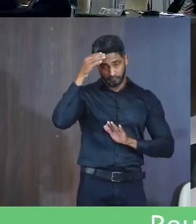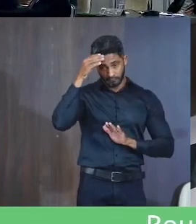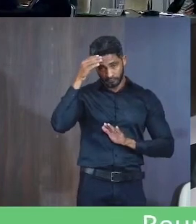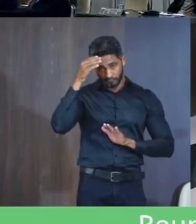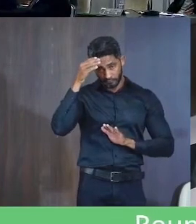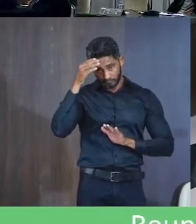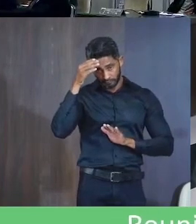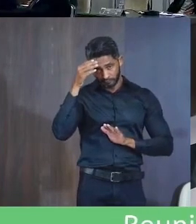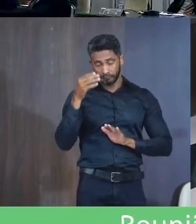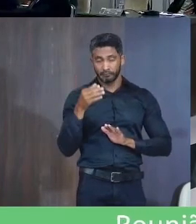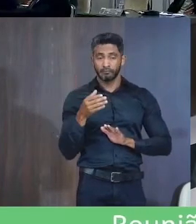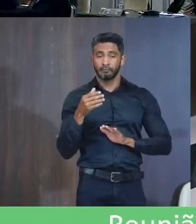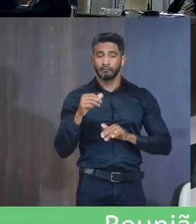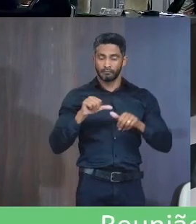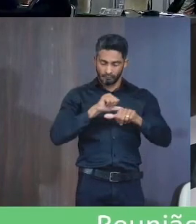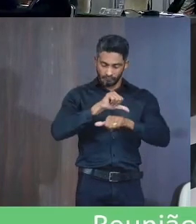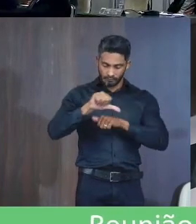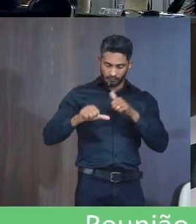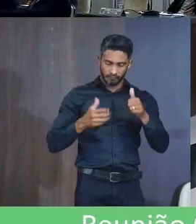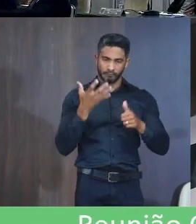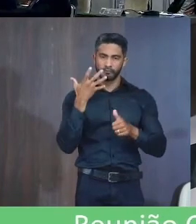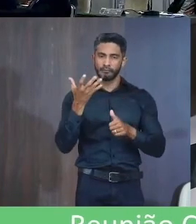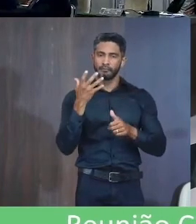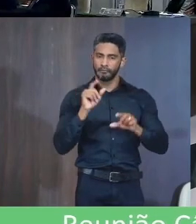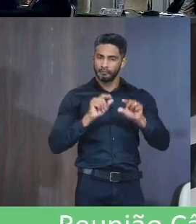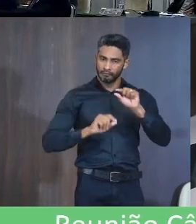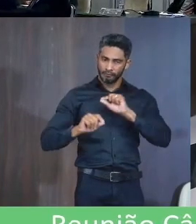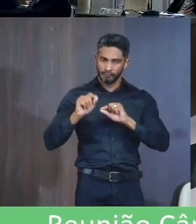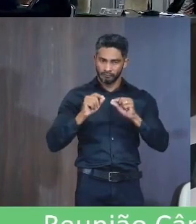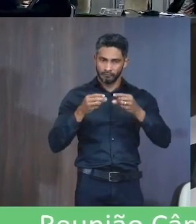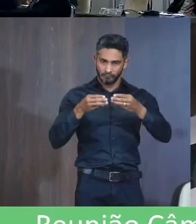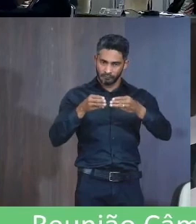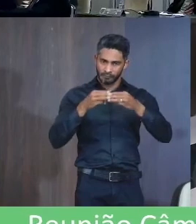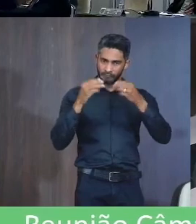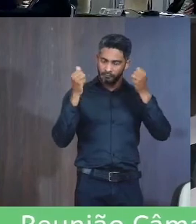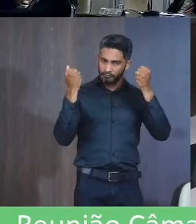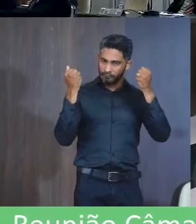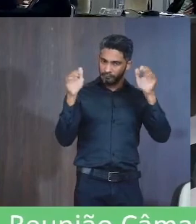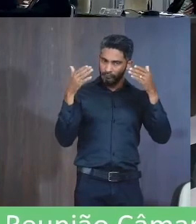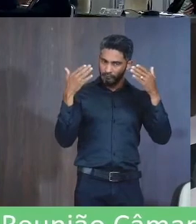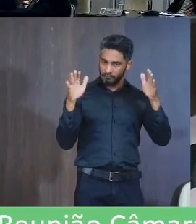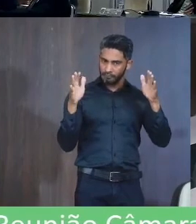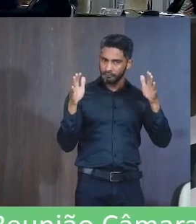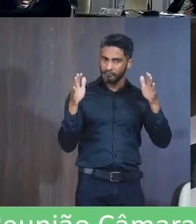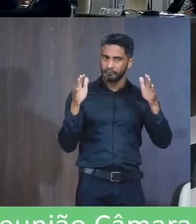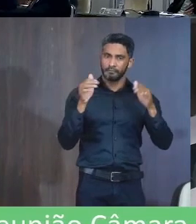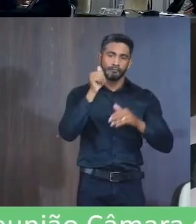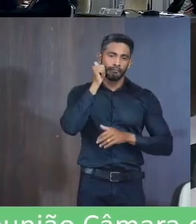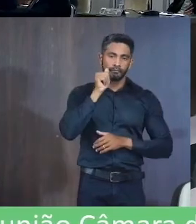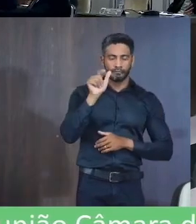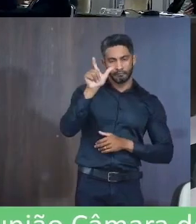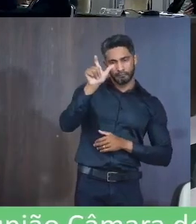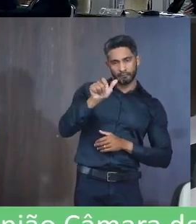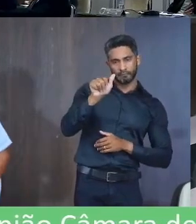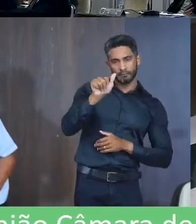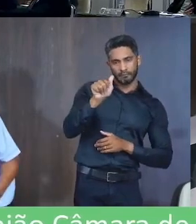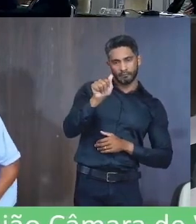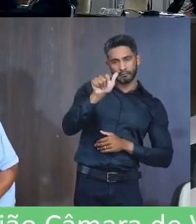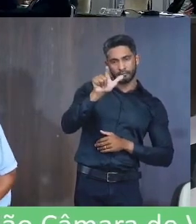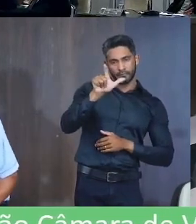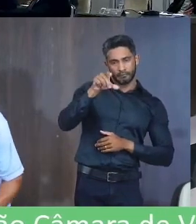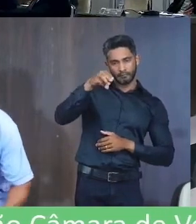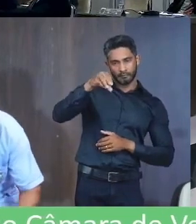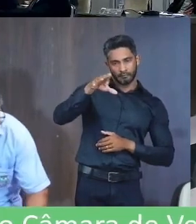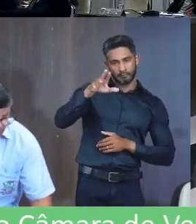E suas alterações Requer a vossa excelência Que seja Encaminhada moção Com voto de aplausos Com a senhora Almira Antunes De